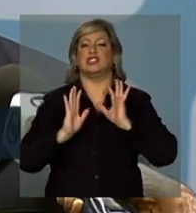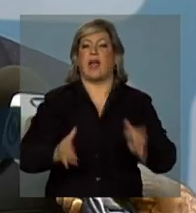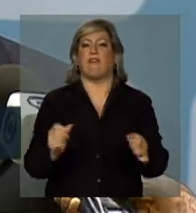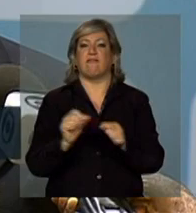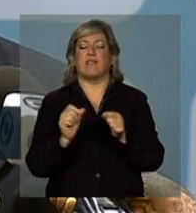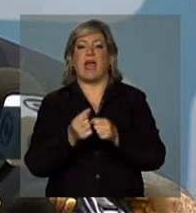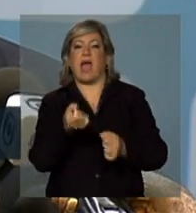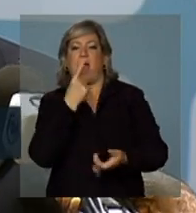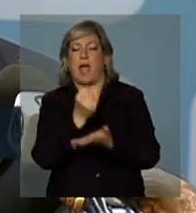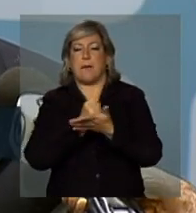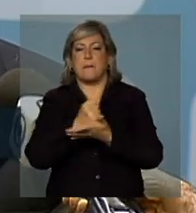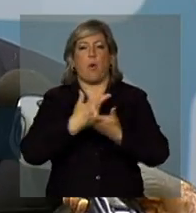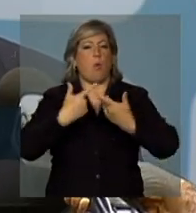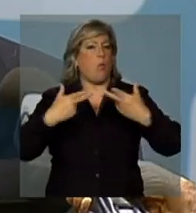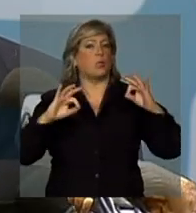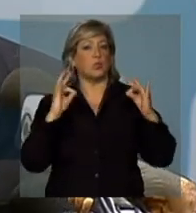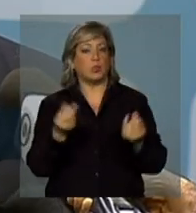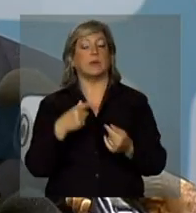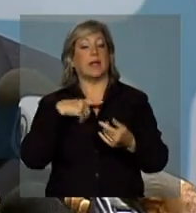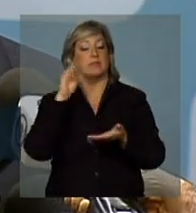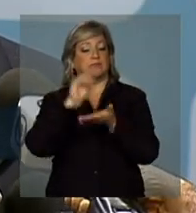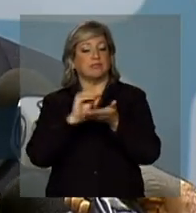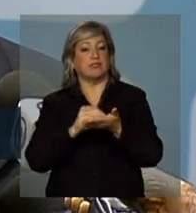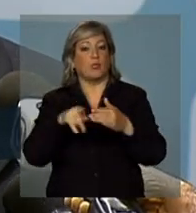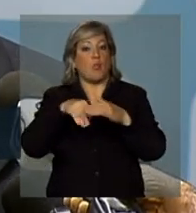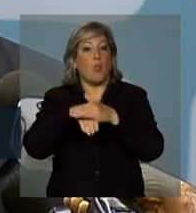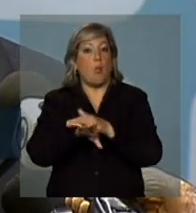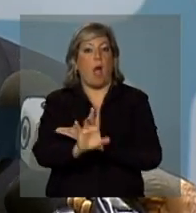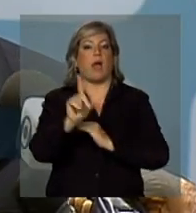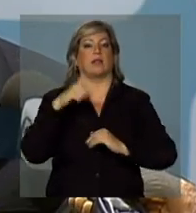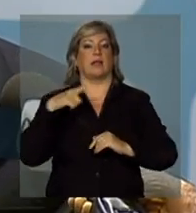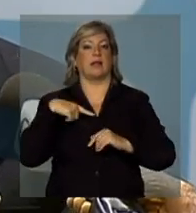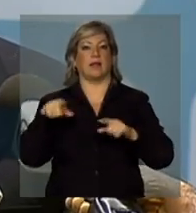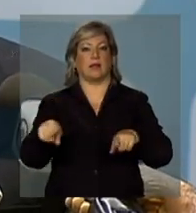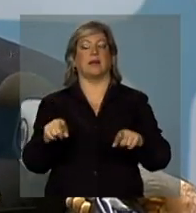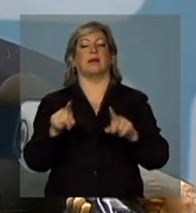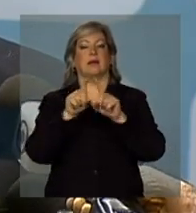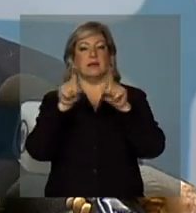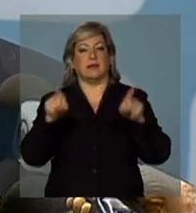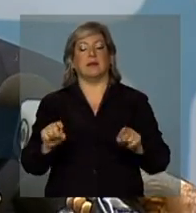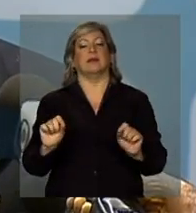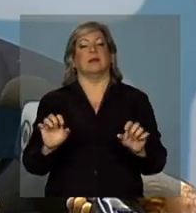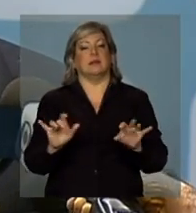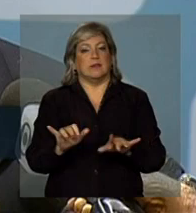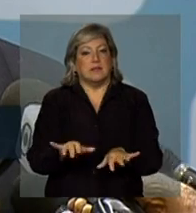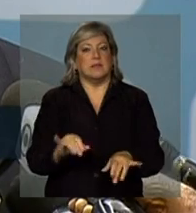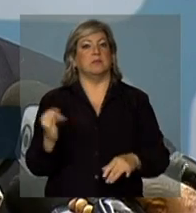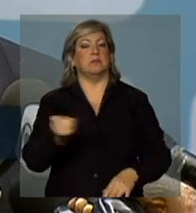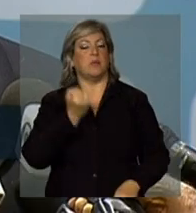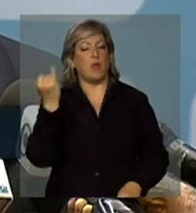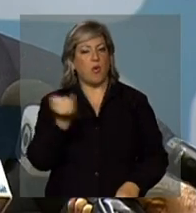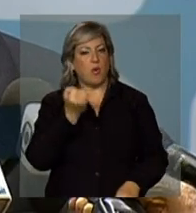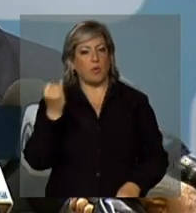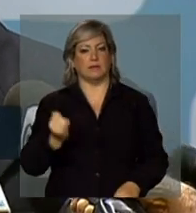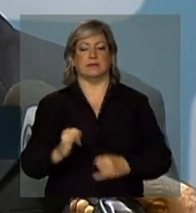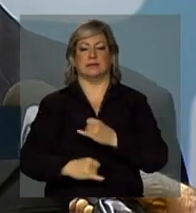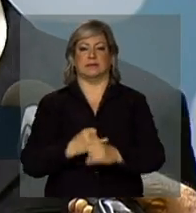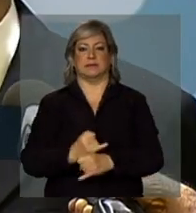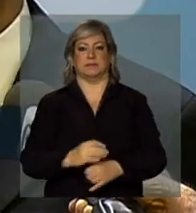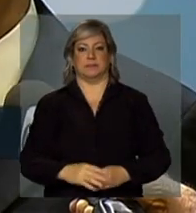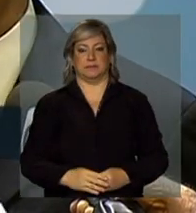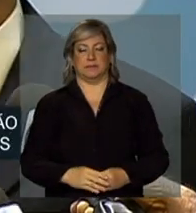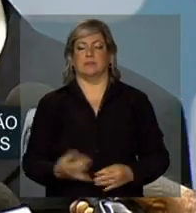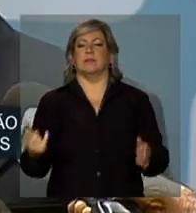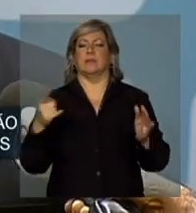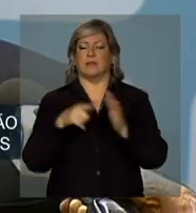fez, qual é o medicamento que ele toma, quais são os exames que ele já realizou, para não precisar duplicar exames a serem realizados. É seguro,